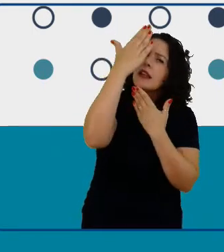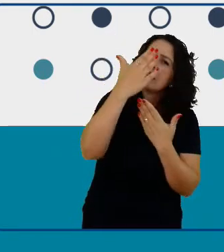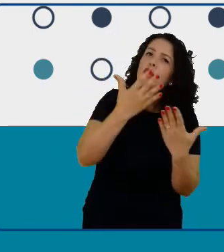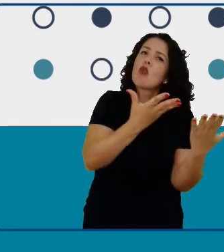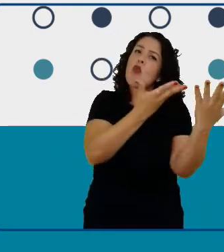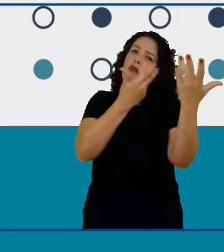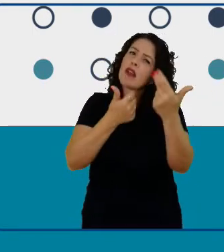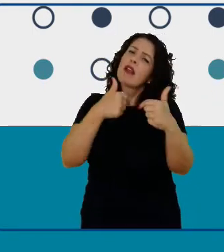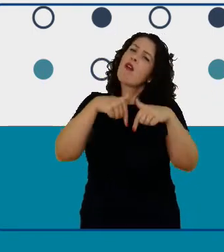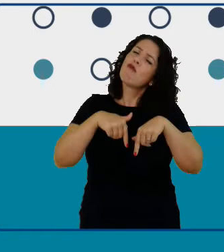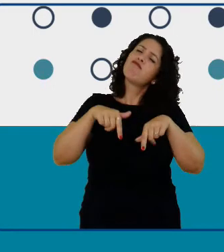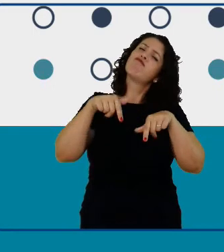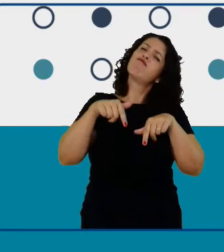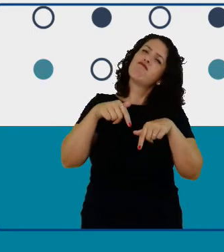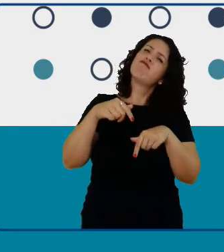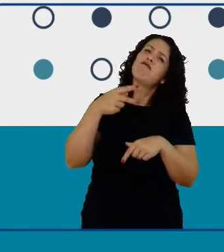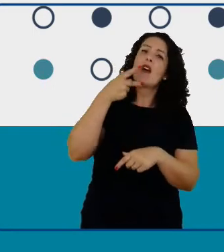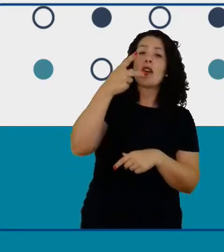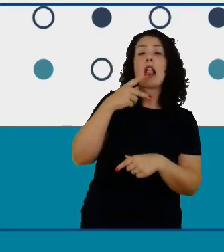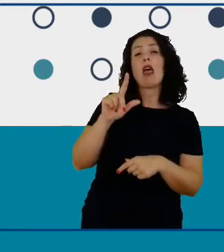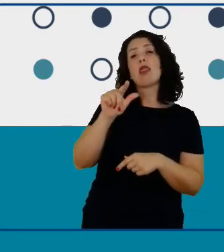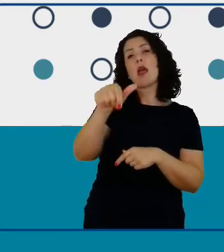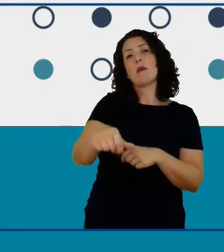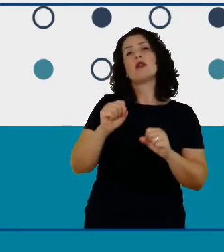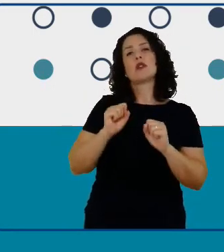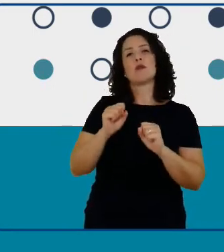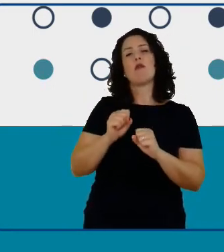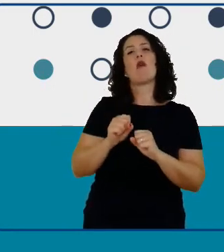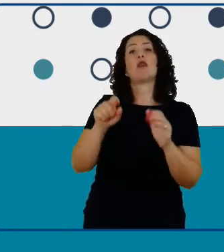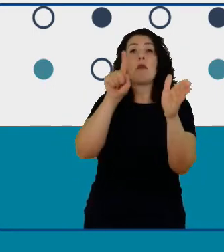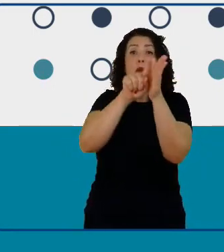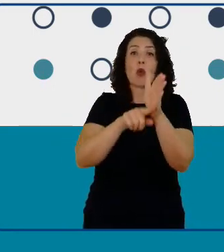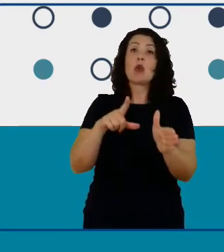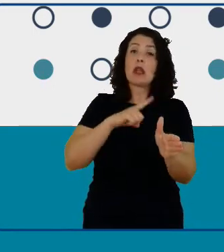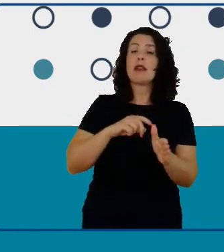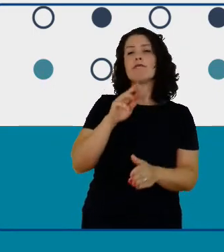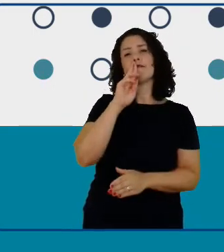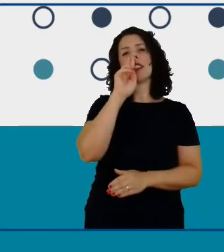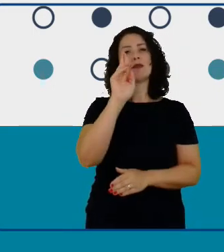eu posso responder as perguntas dos interessados agradeço muito